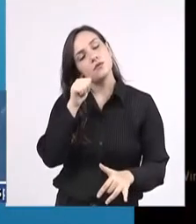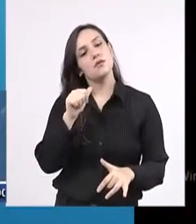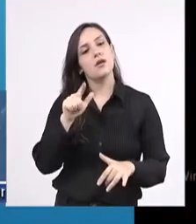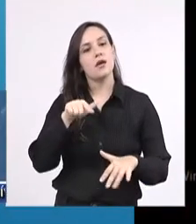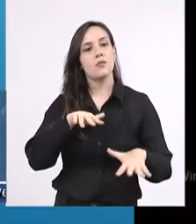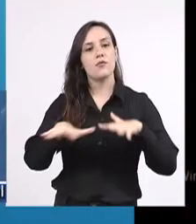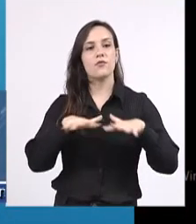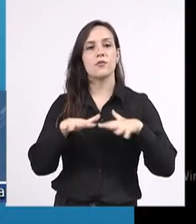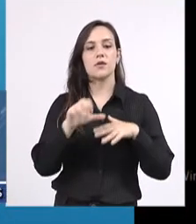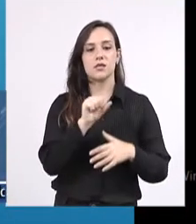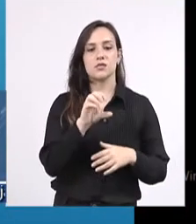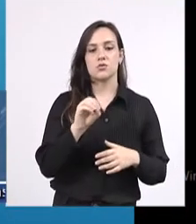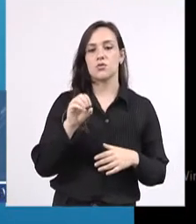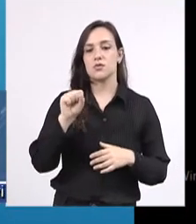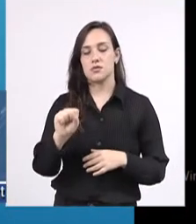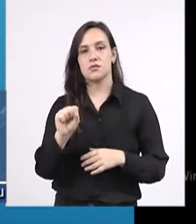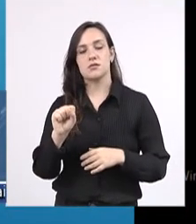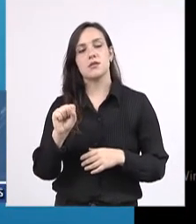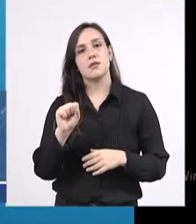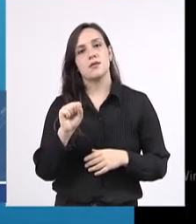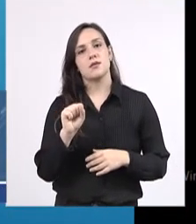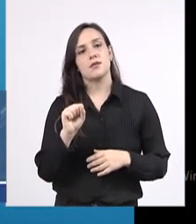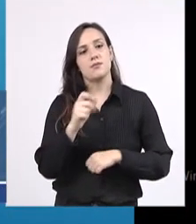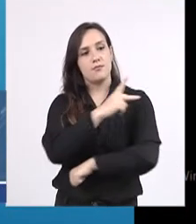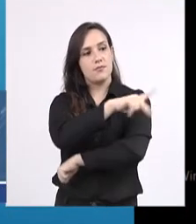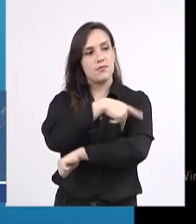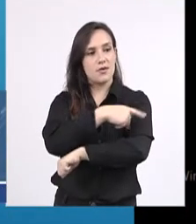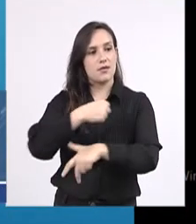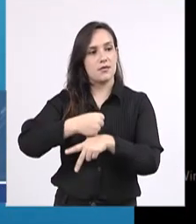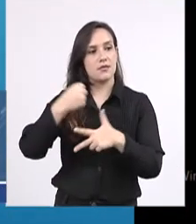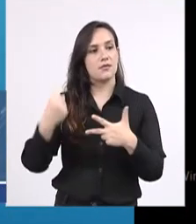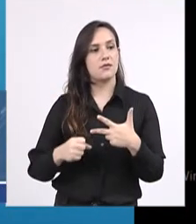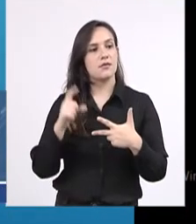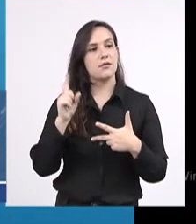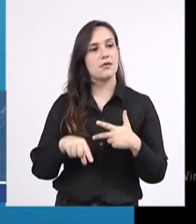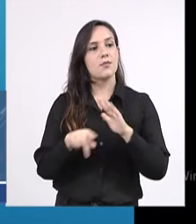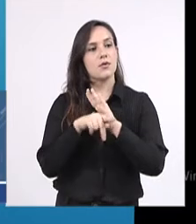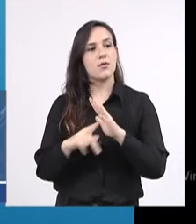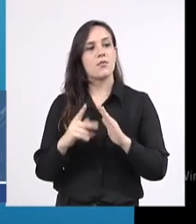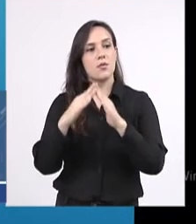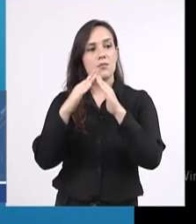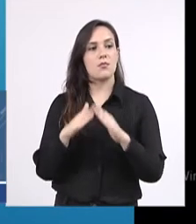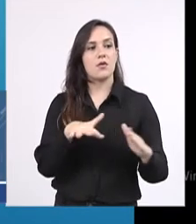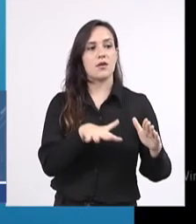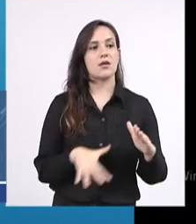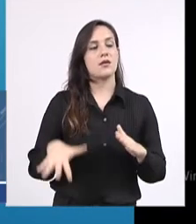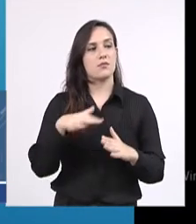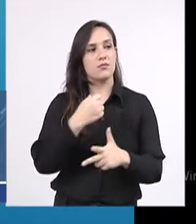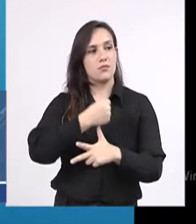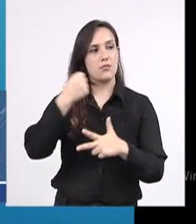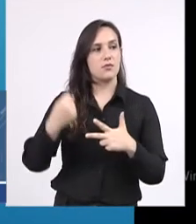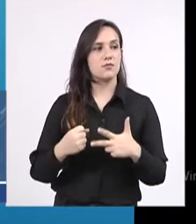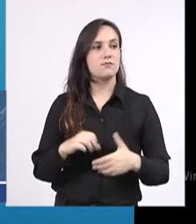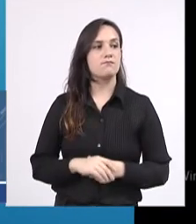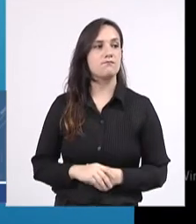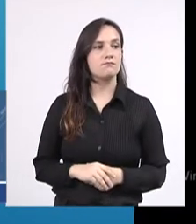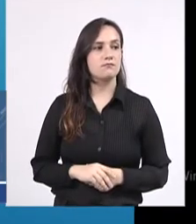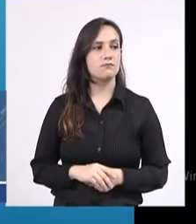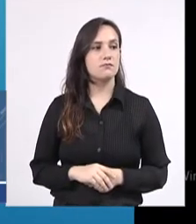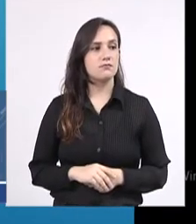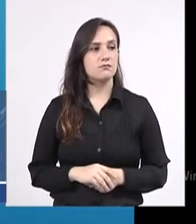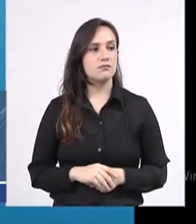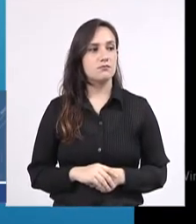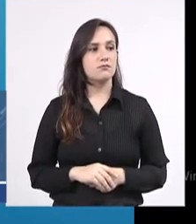saudar o João, que representa a chácara dos moradores do Parque dos Poderes, e está